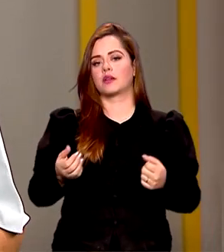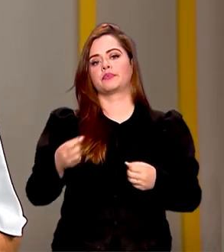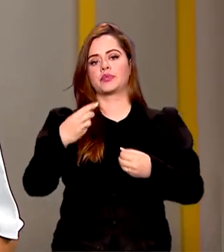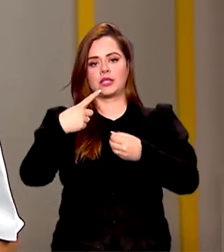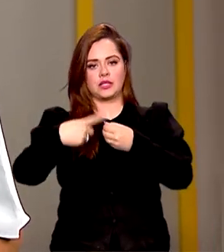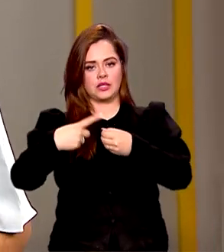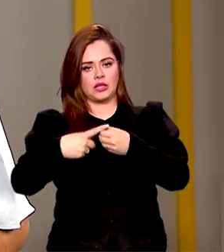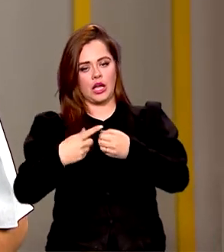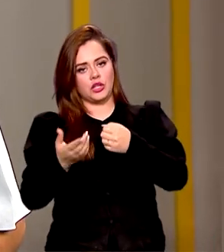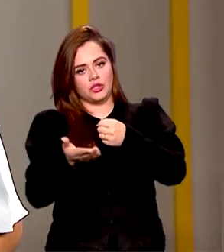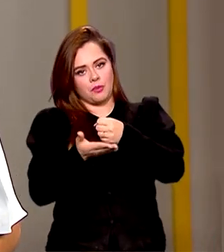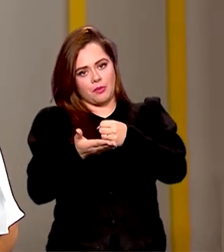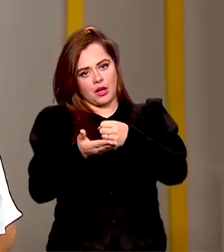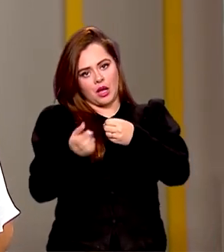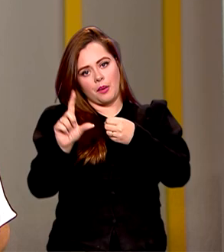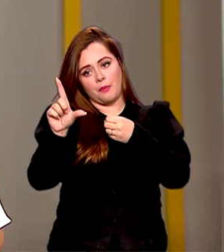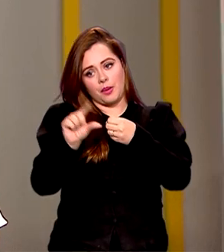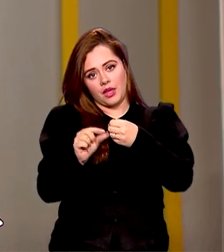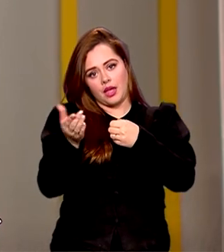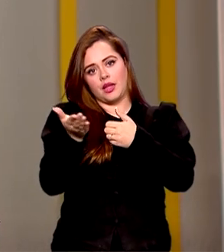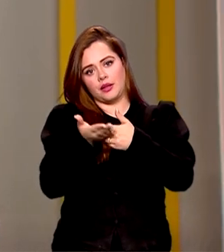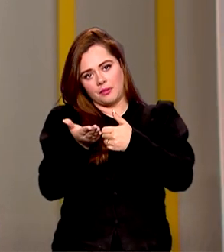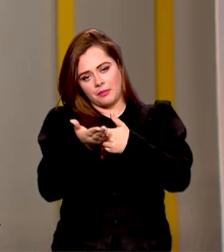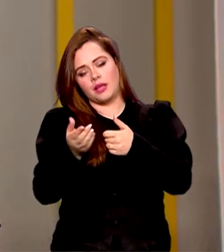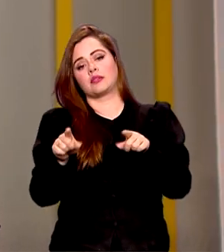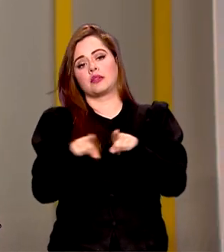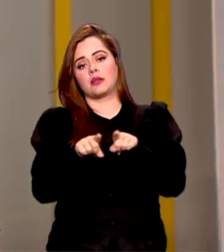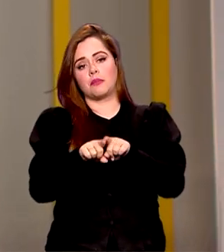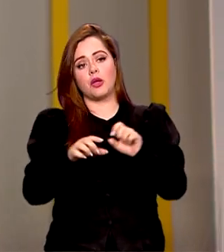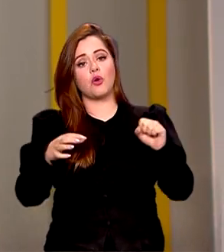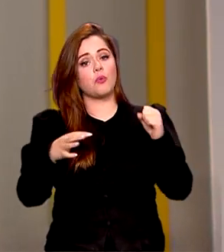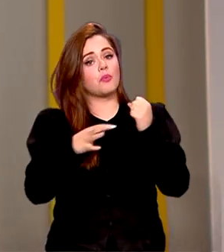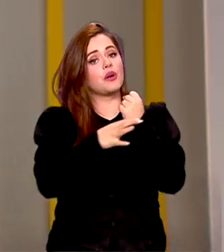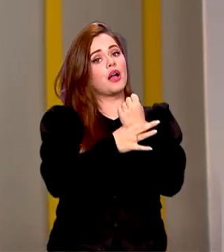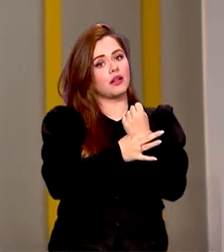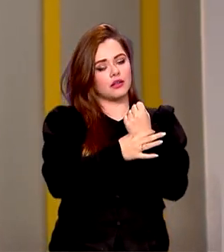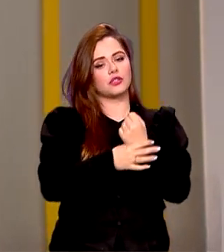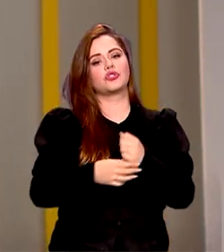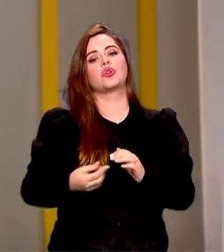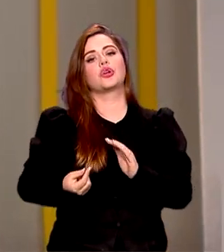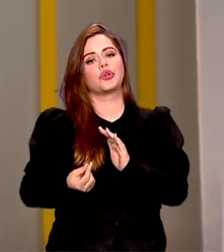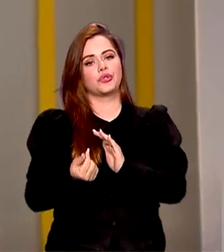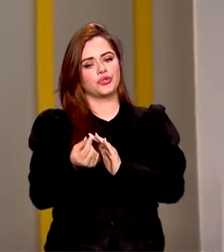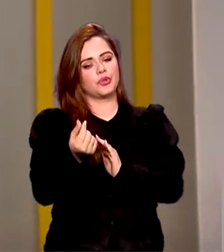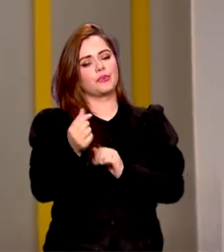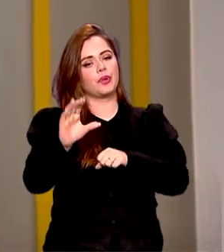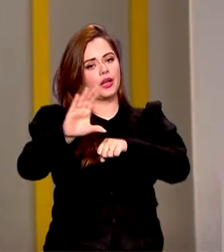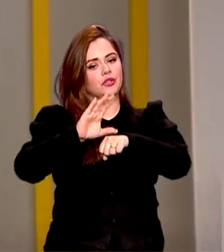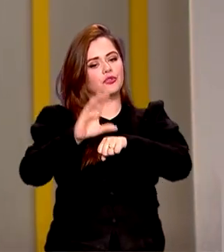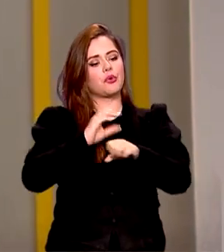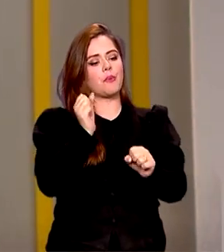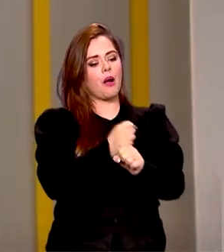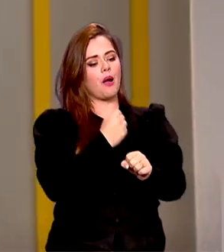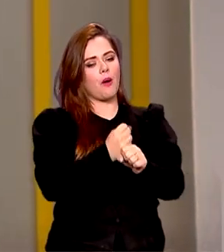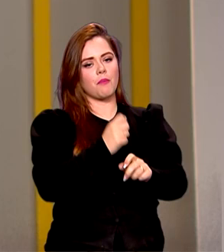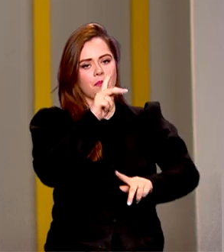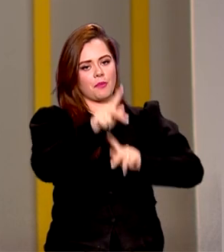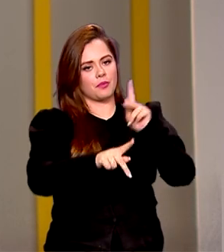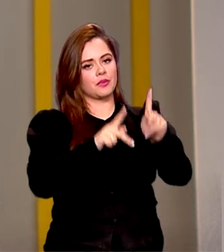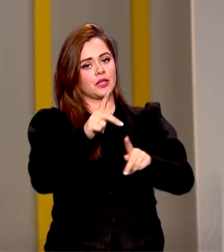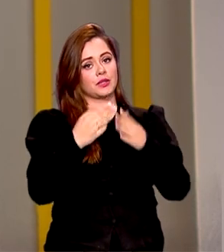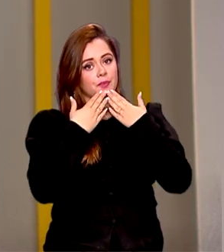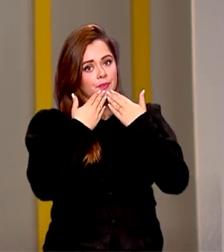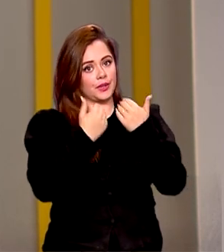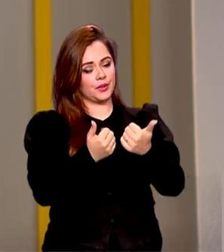podem contar com a União como garantidora de empréstimos para obras que tragam melhorias para a população. A